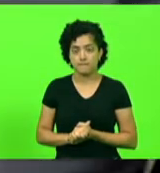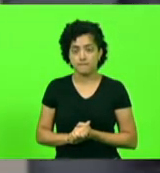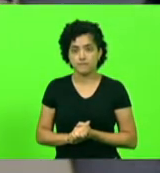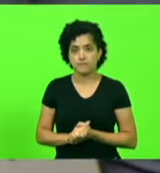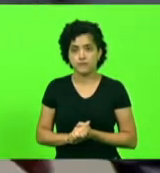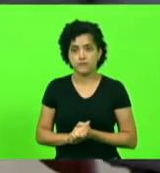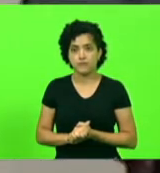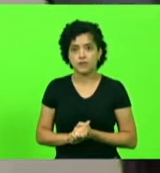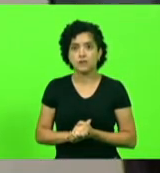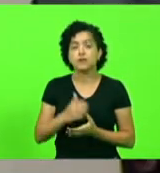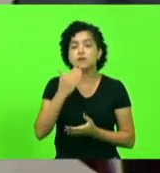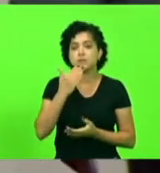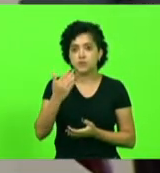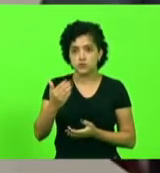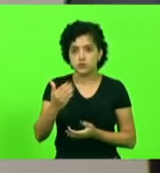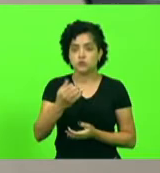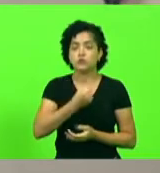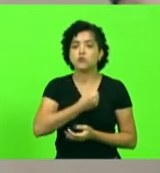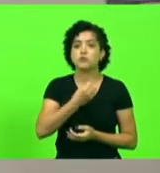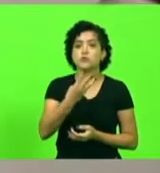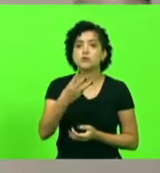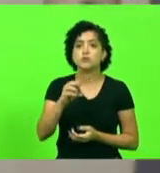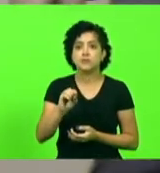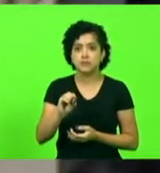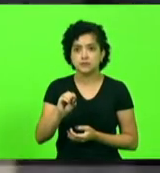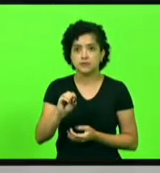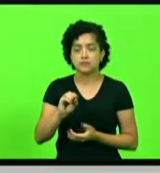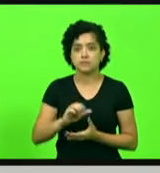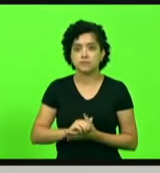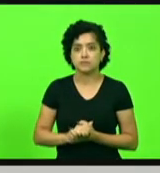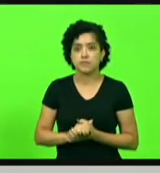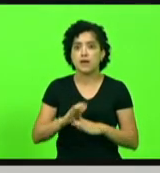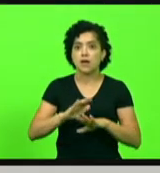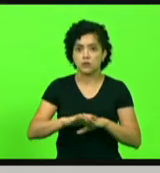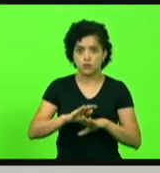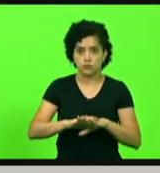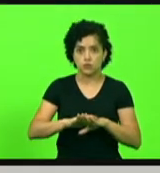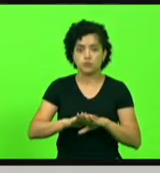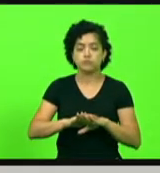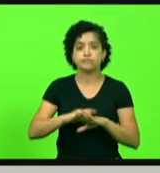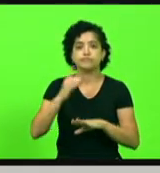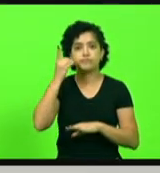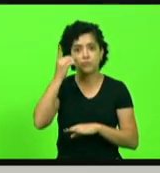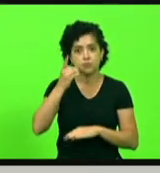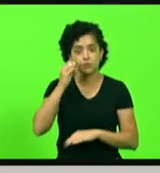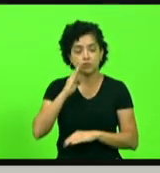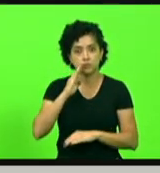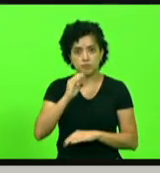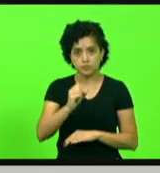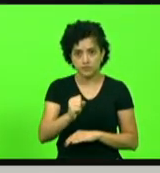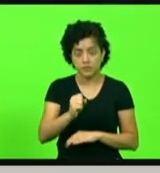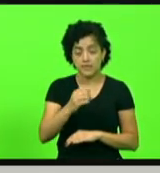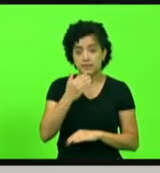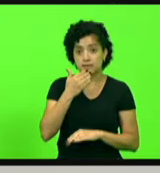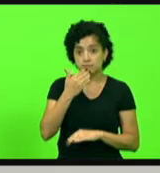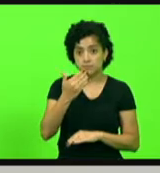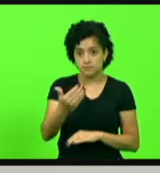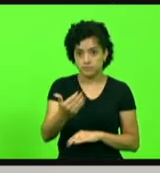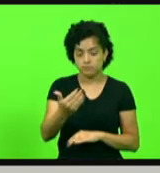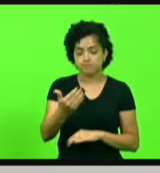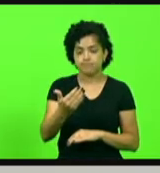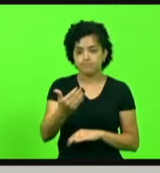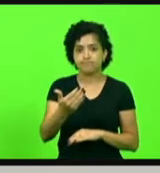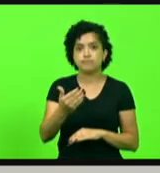Pedido de informação número 30. Autor, deputado Bruno Souza. Solicitando ao